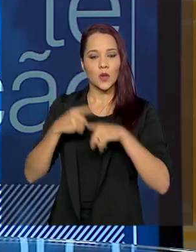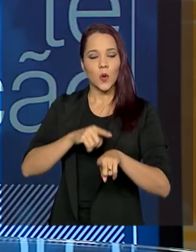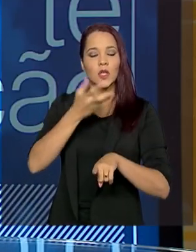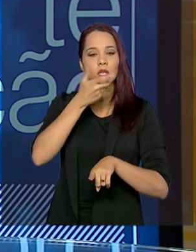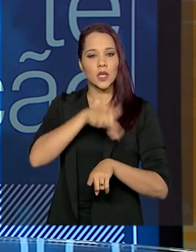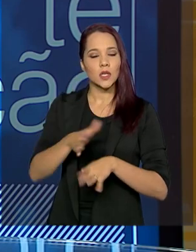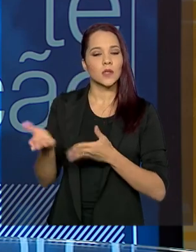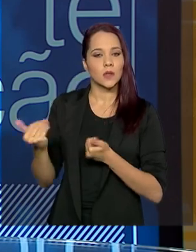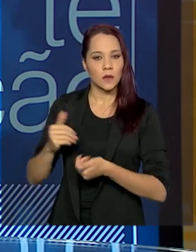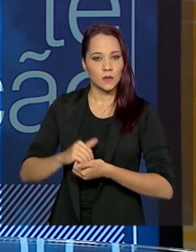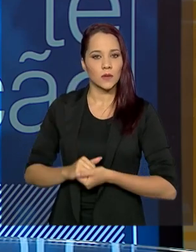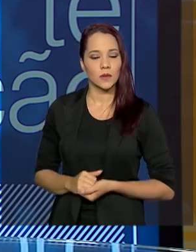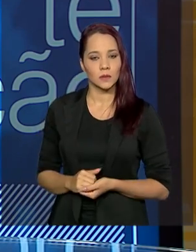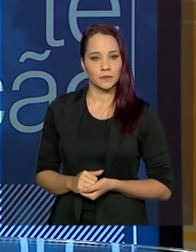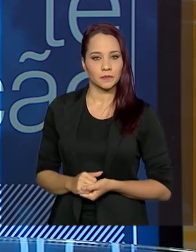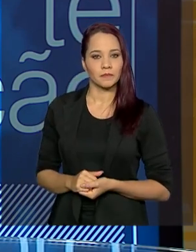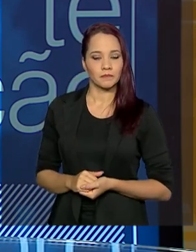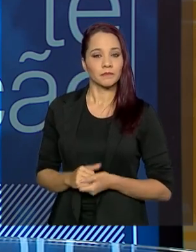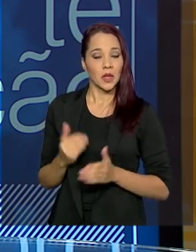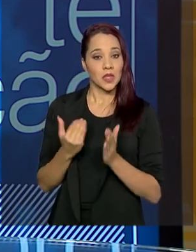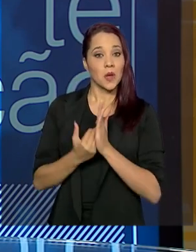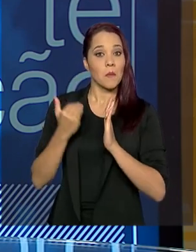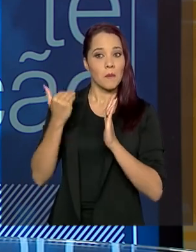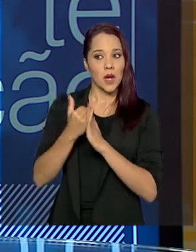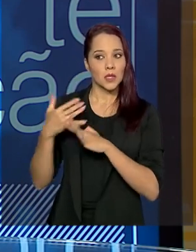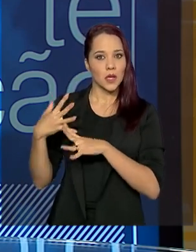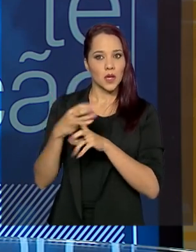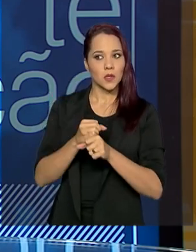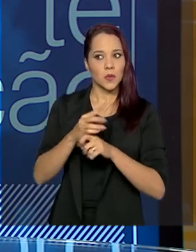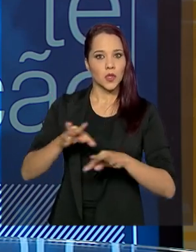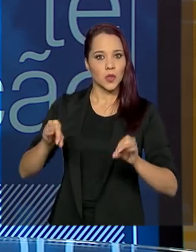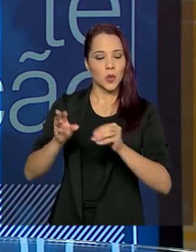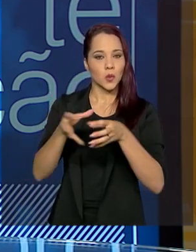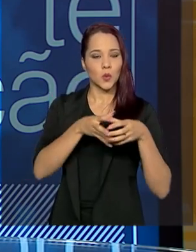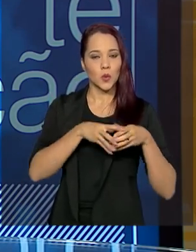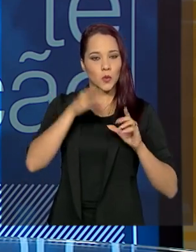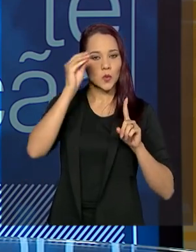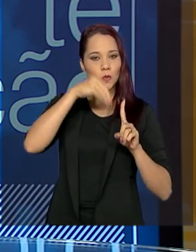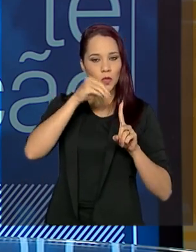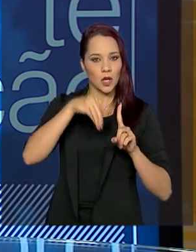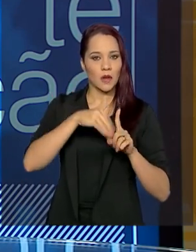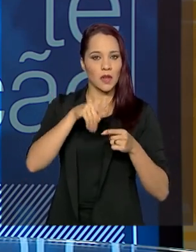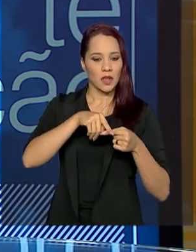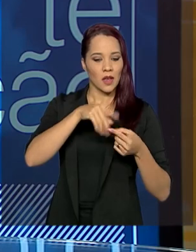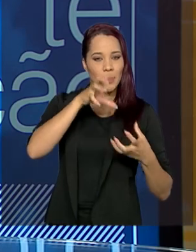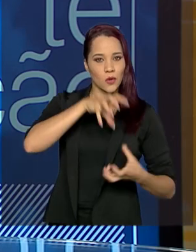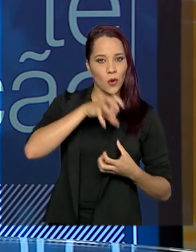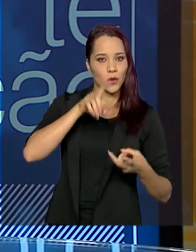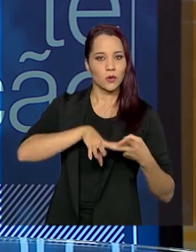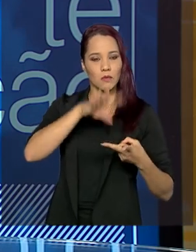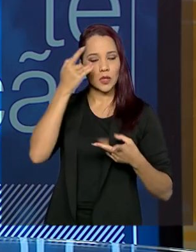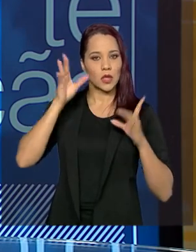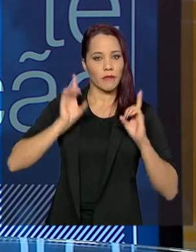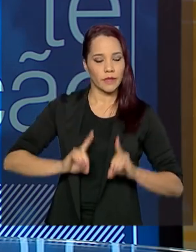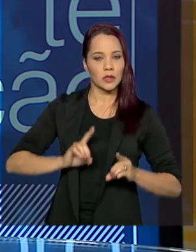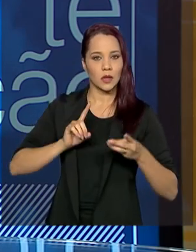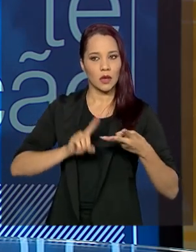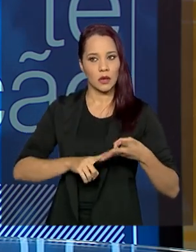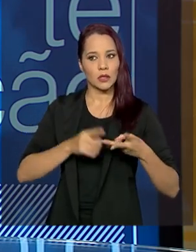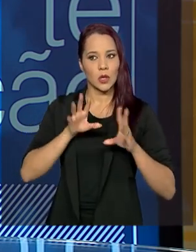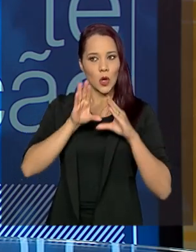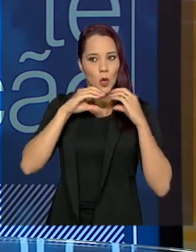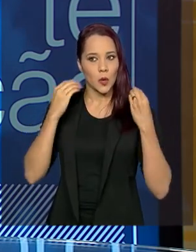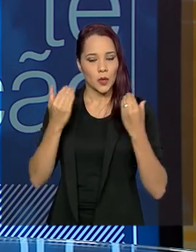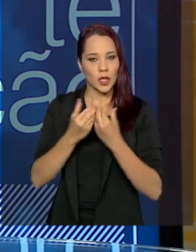e adolescente. Ou seja, mais do que a soma de todos os grupos vulneráveis. Que aí vai pegar o idoso, a pessoa com deficiência, a